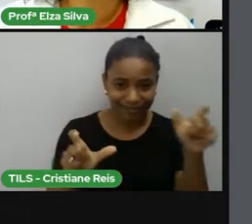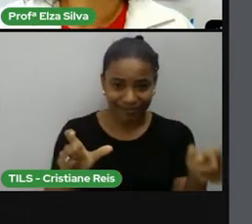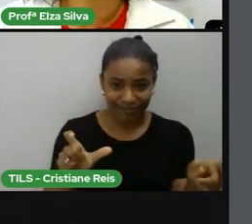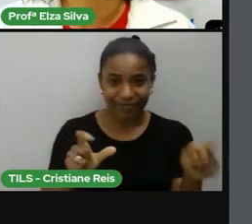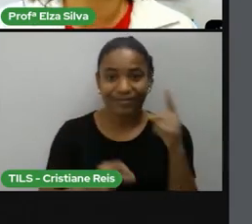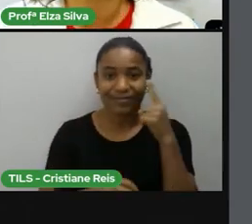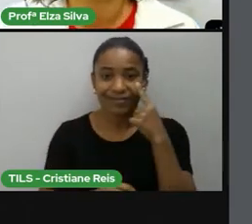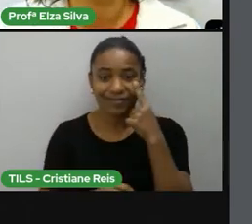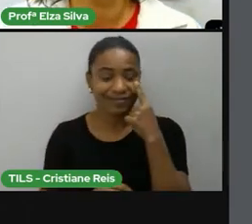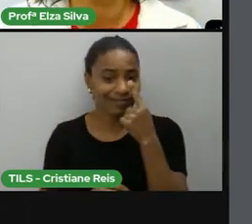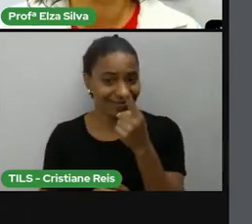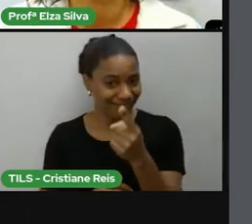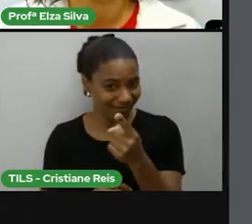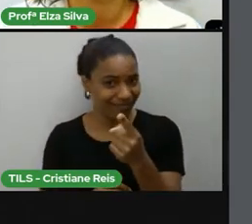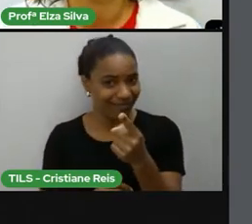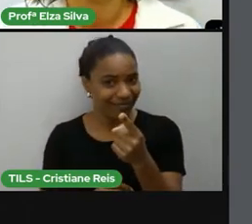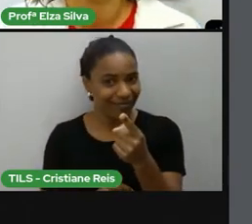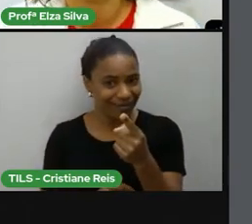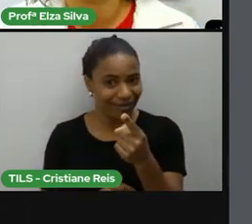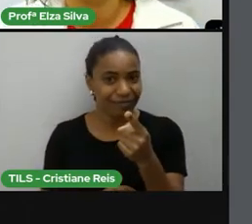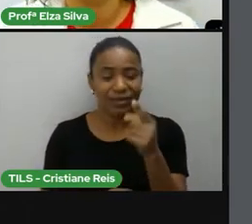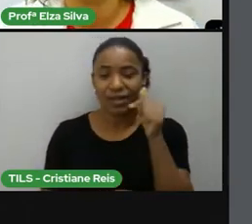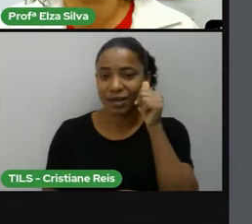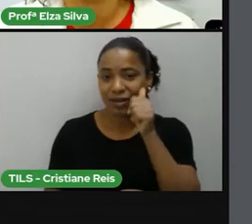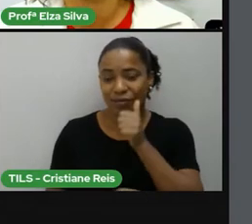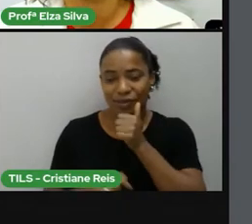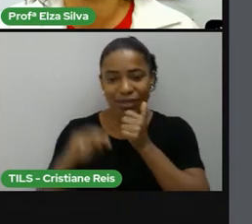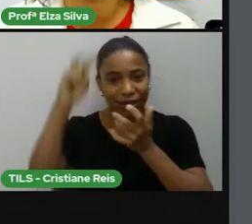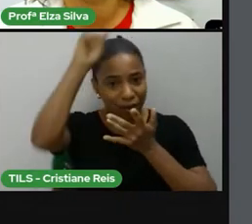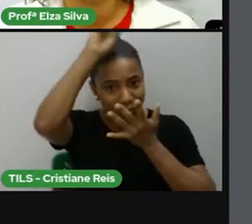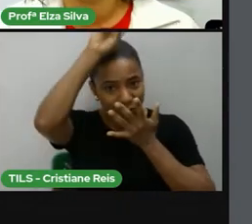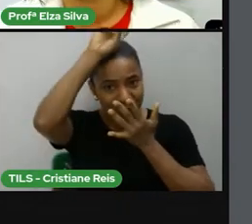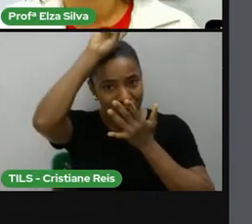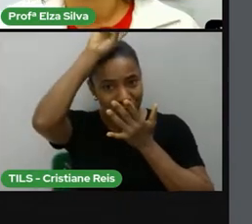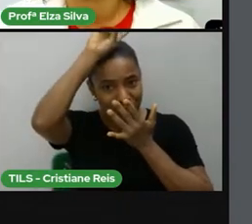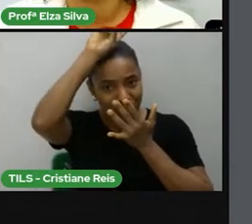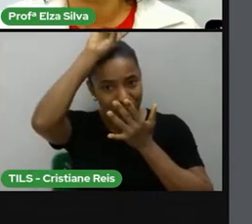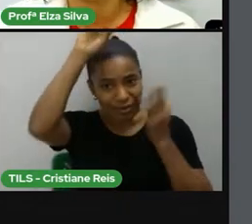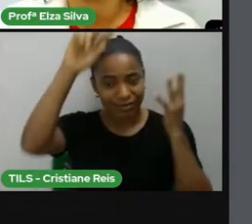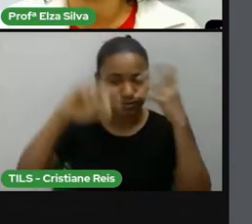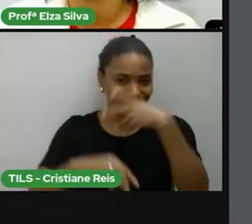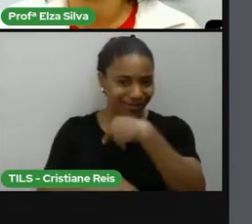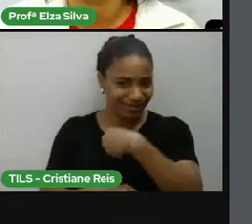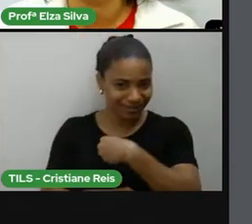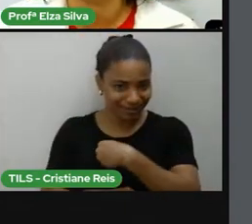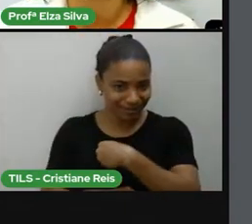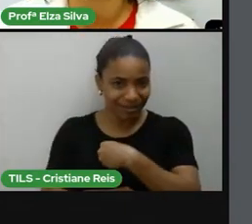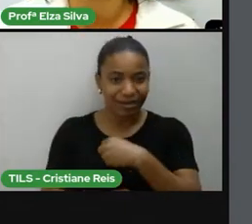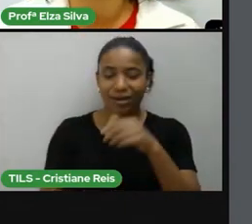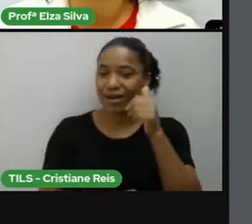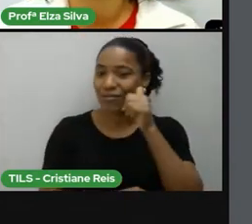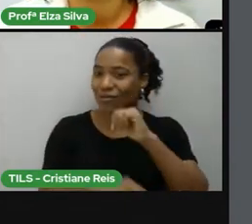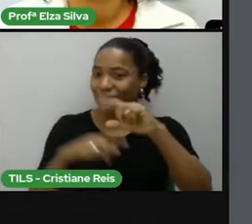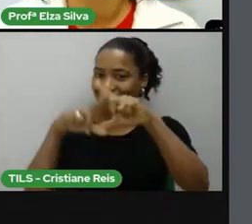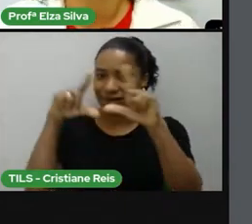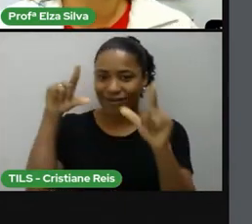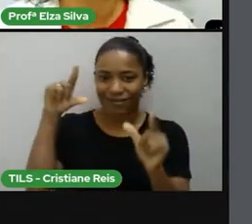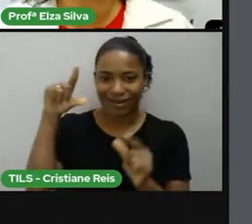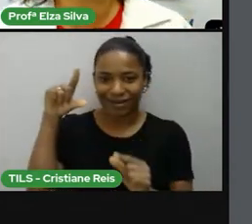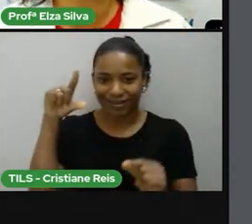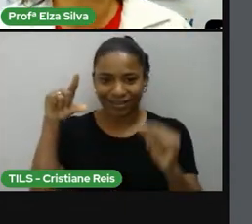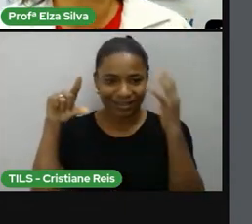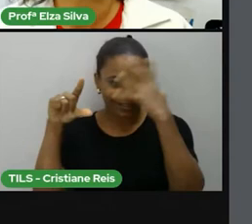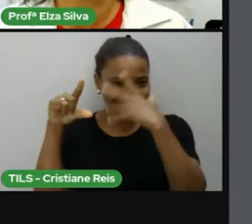Nós temos a beleza da mulher indígena, a beleza da mulher africana, a